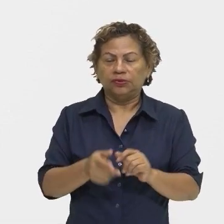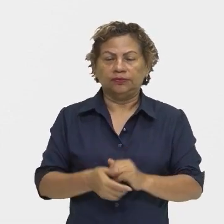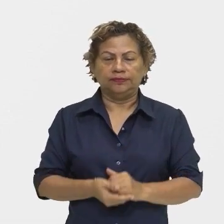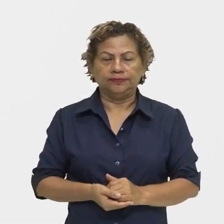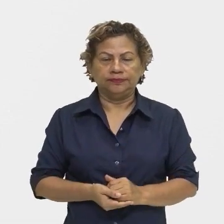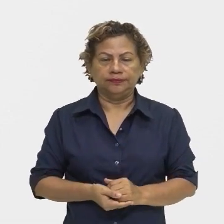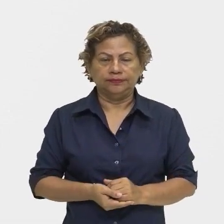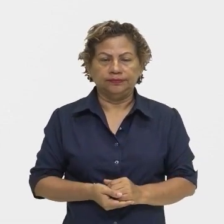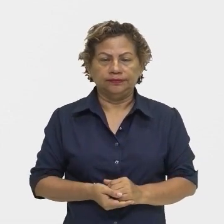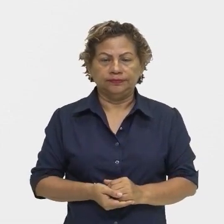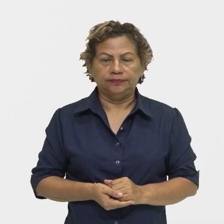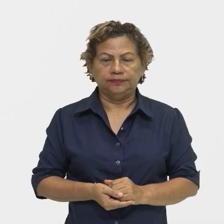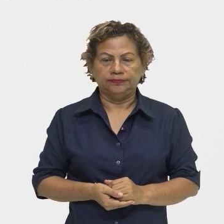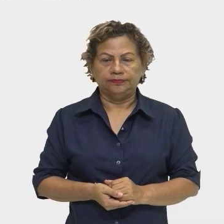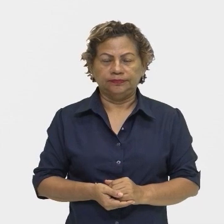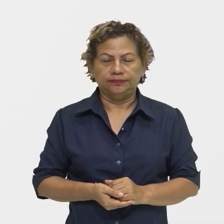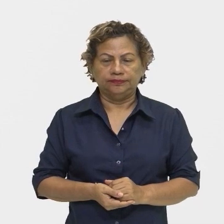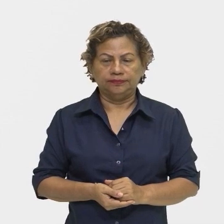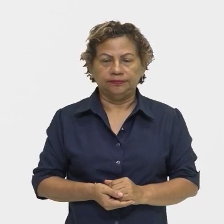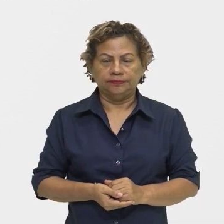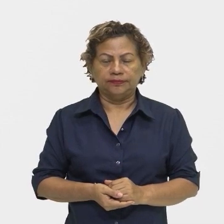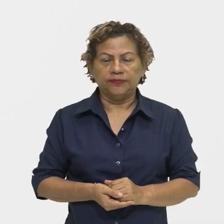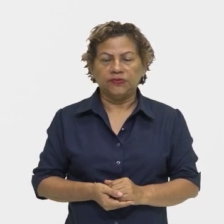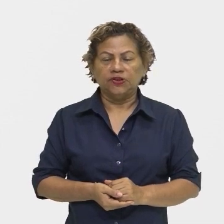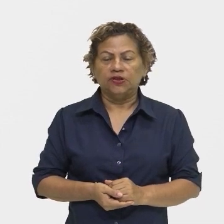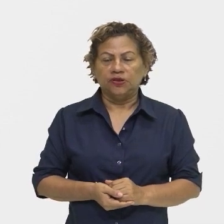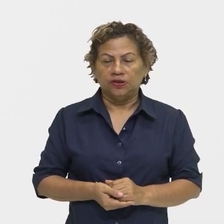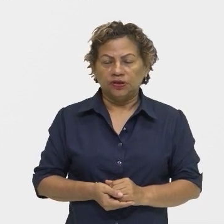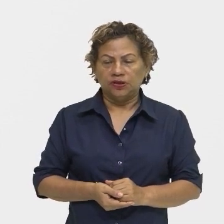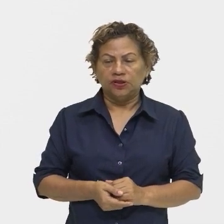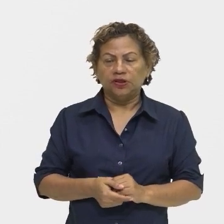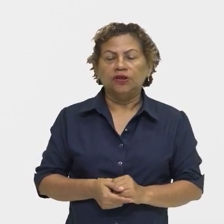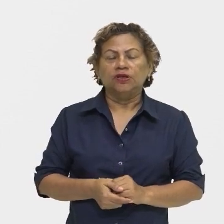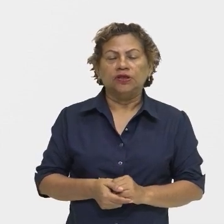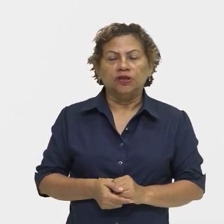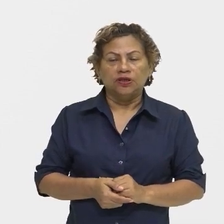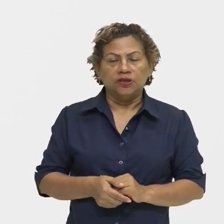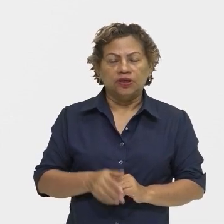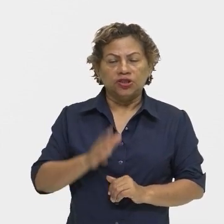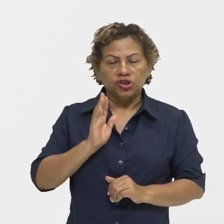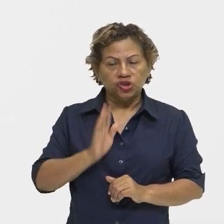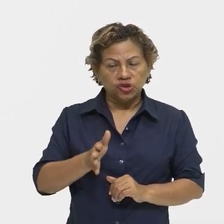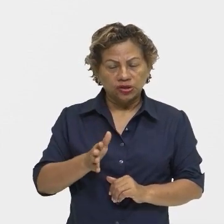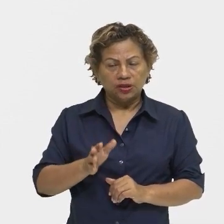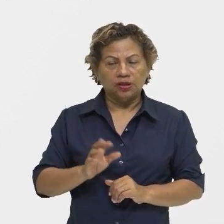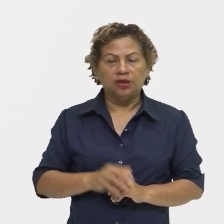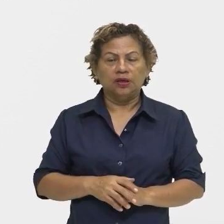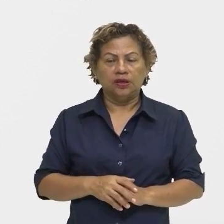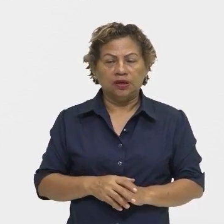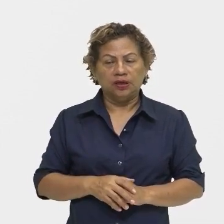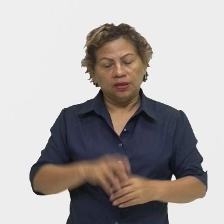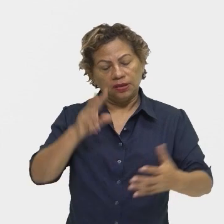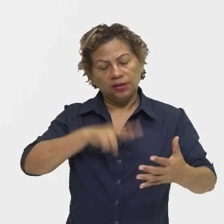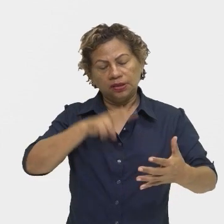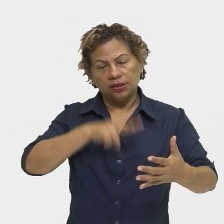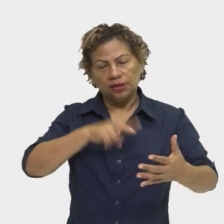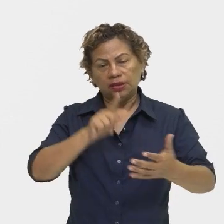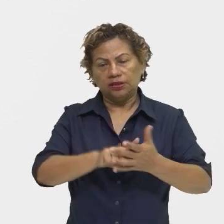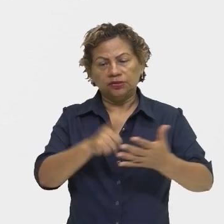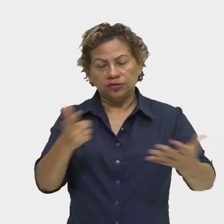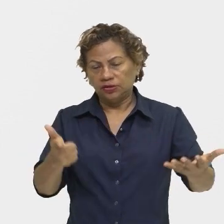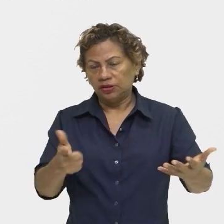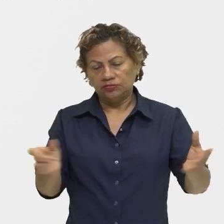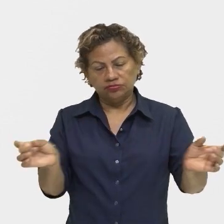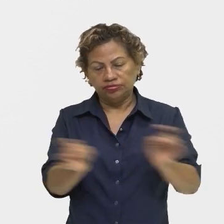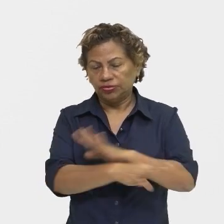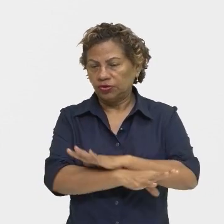aconteceu, vai para o jornal, as pessoas leem, e aí ele já cumpriu a